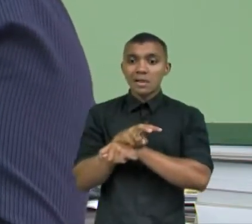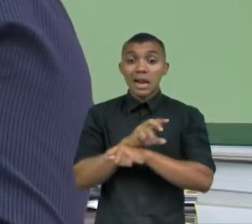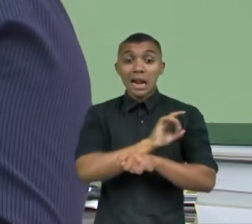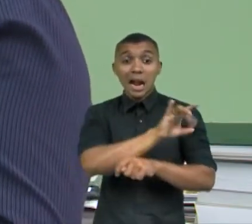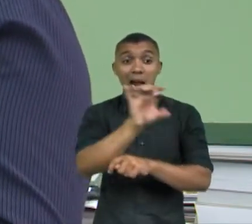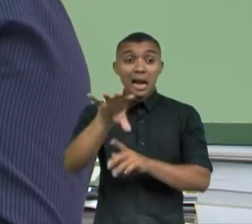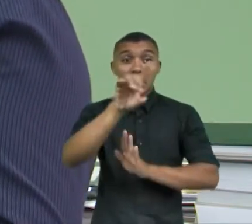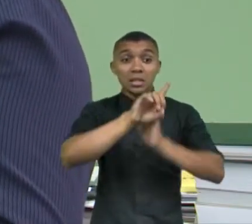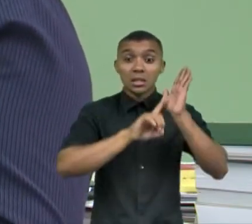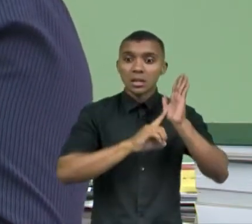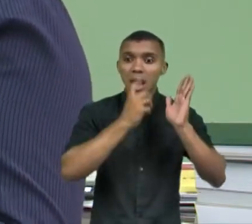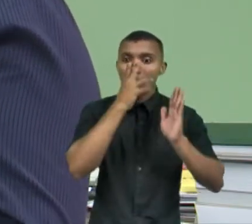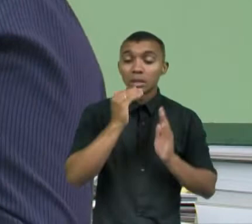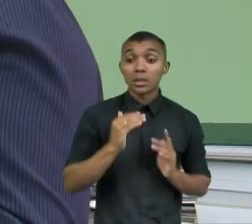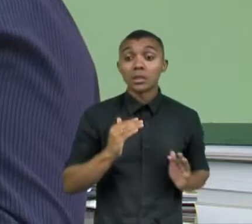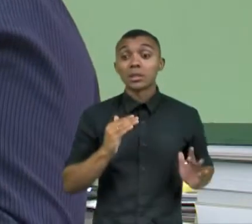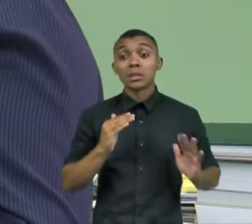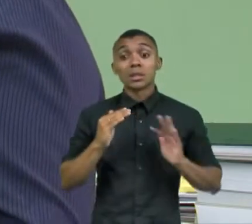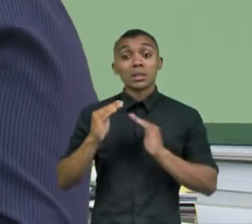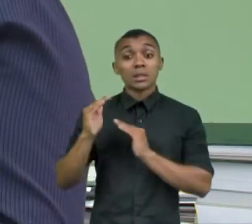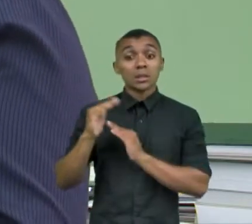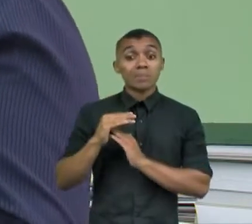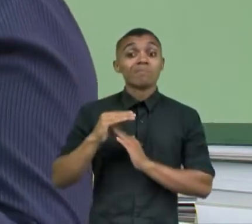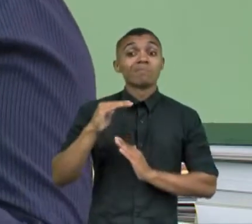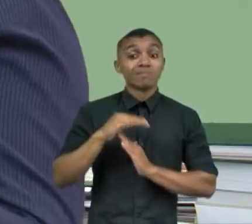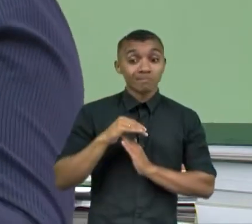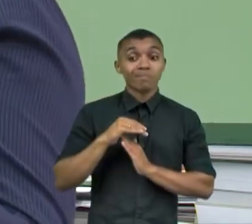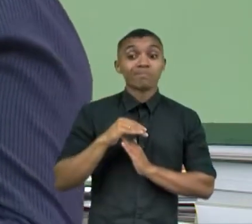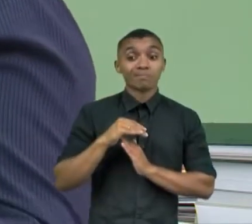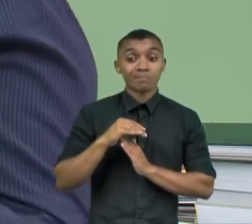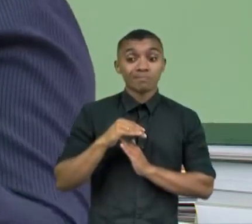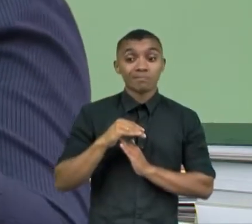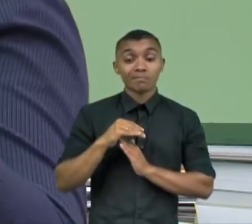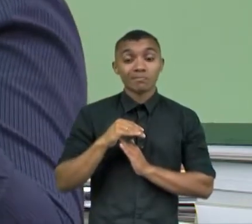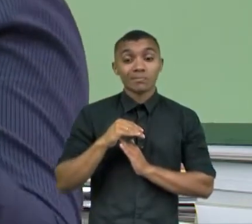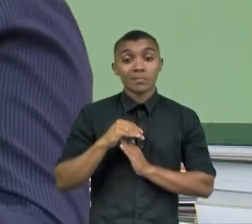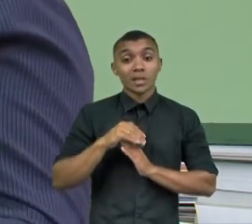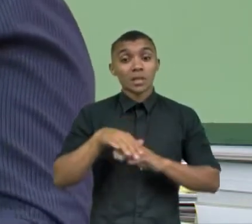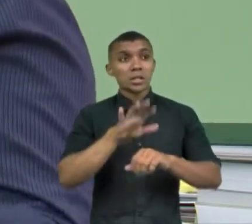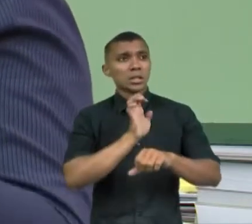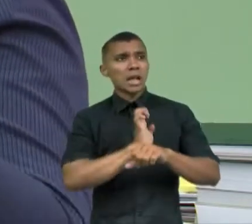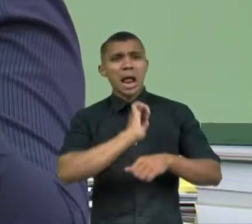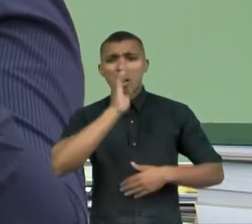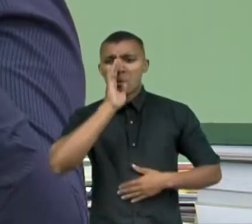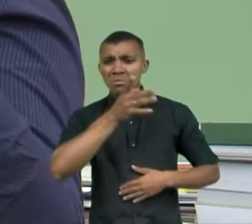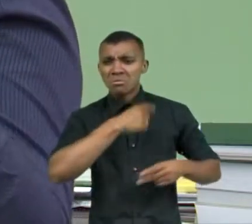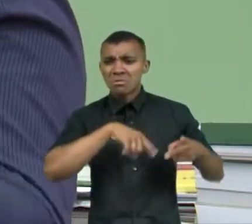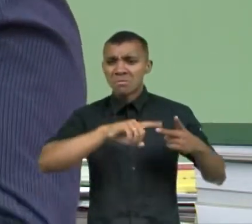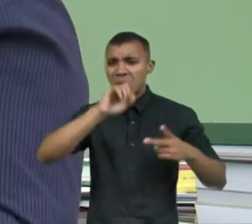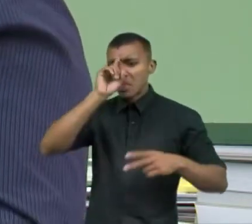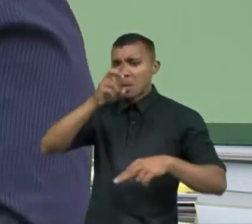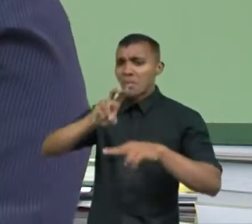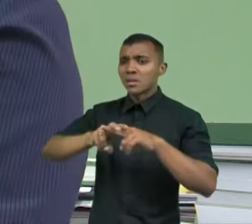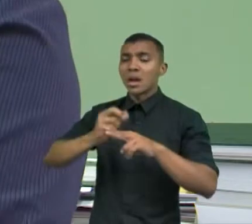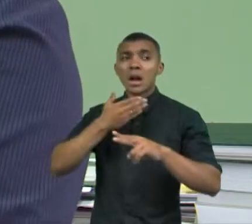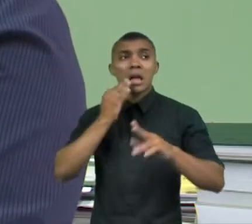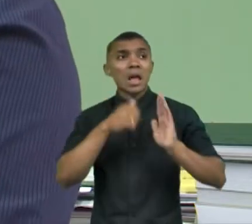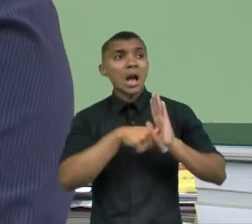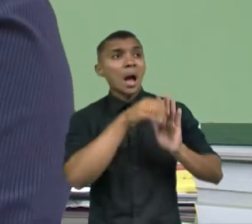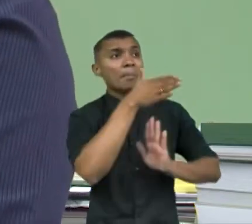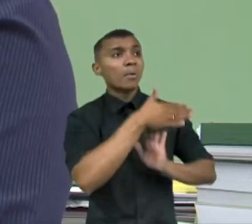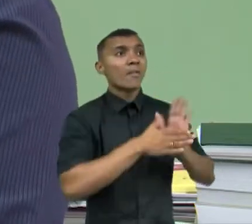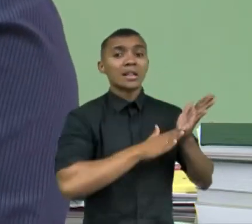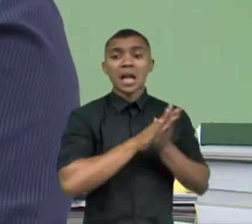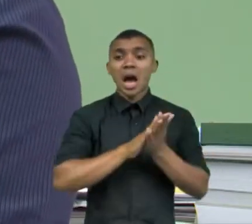bastante limitadas. O Estado poderia prender sem acusação, sem flagrante. As liberdades de opinião eram